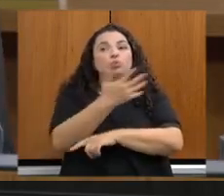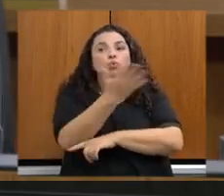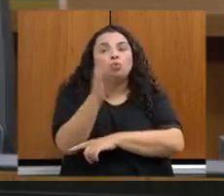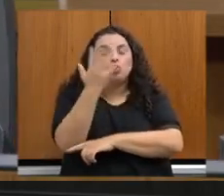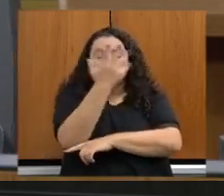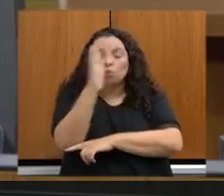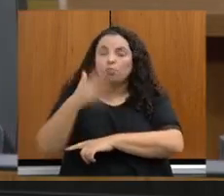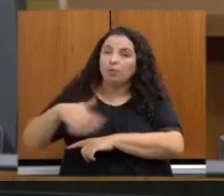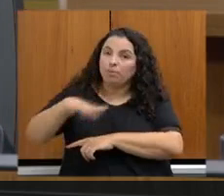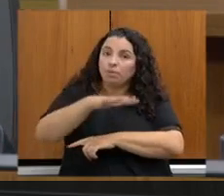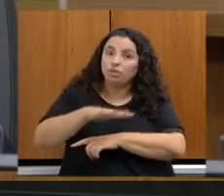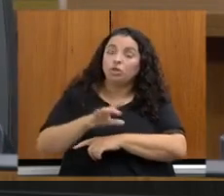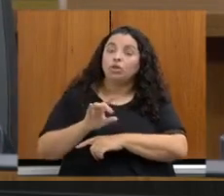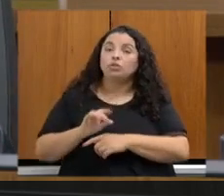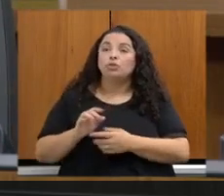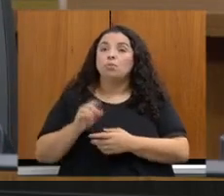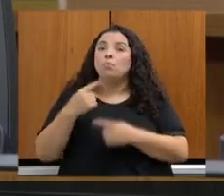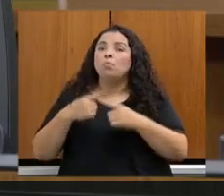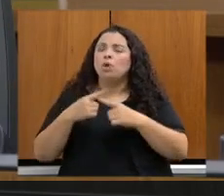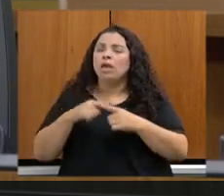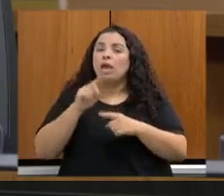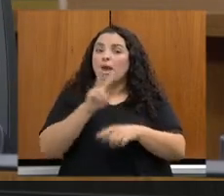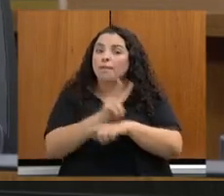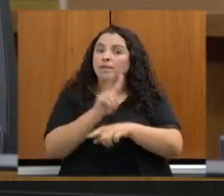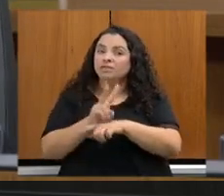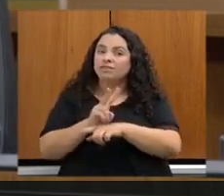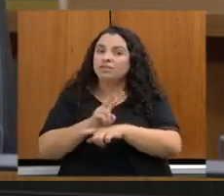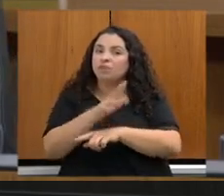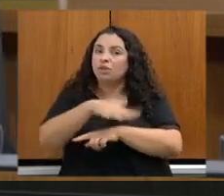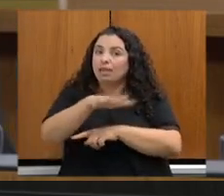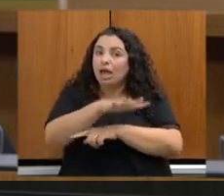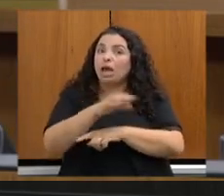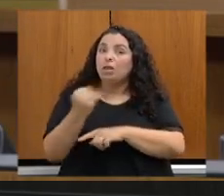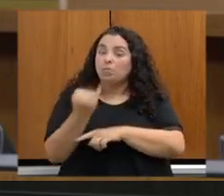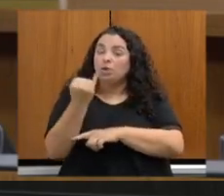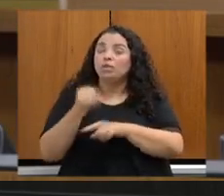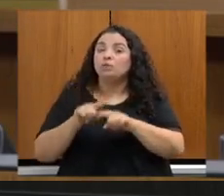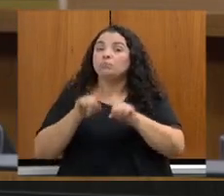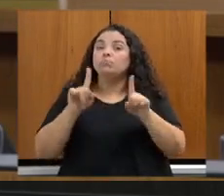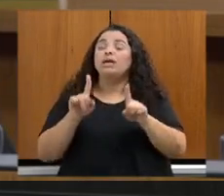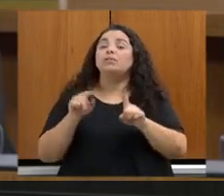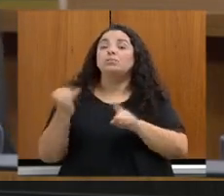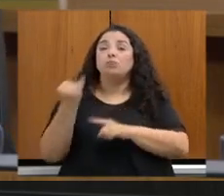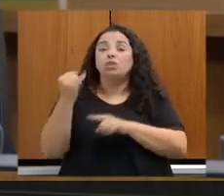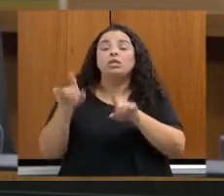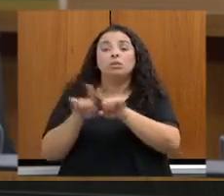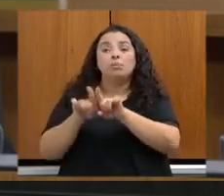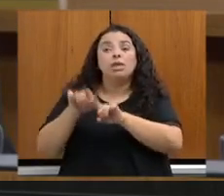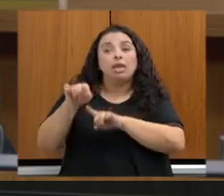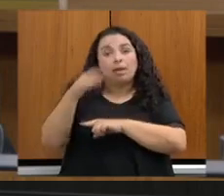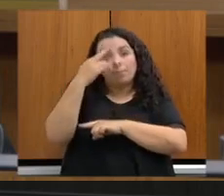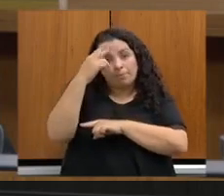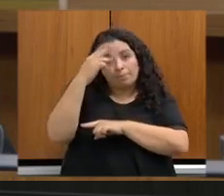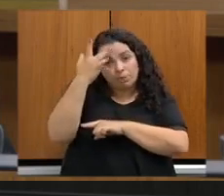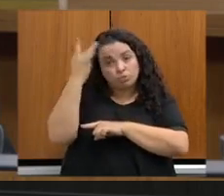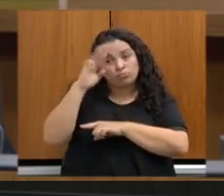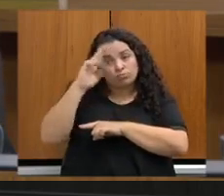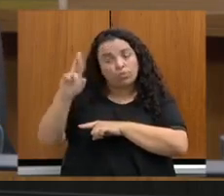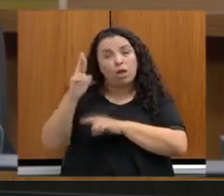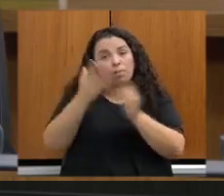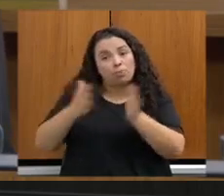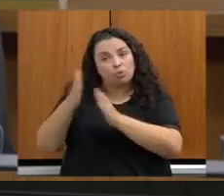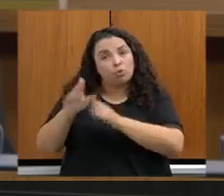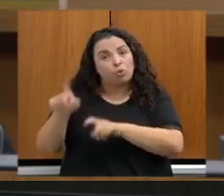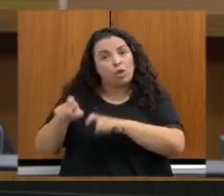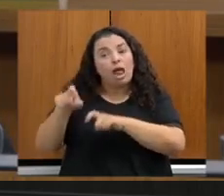preservação das áreas protegidas é importante, mas é muito importante que os produtores rurais tenham conhecimento sobre práticas que